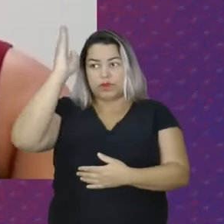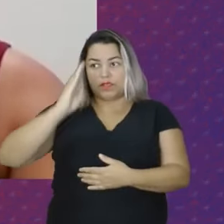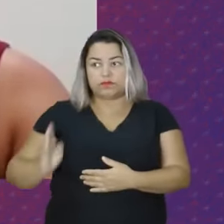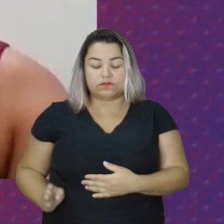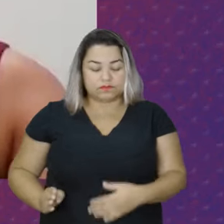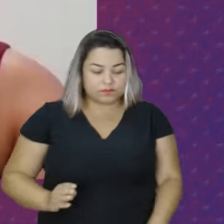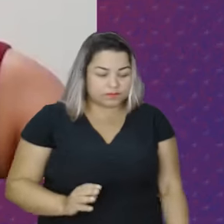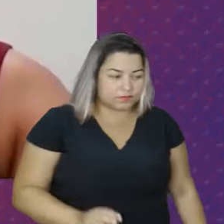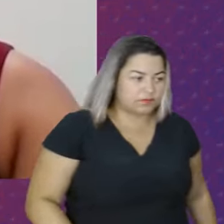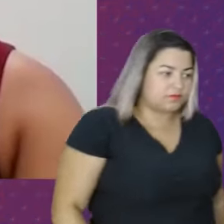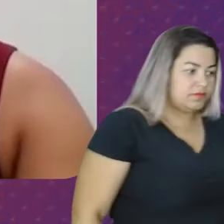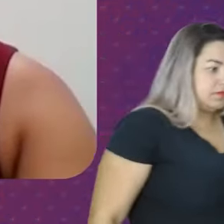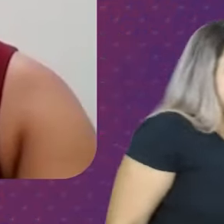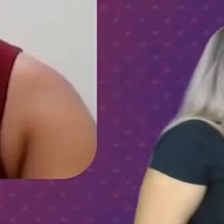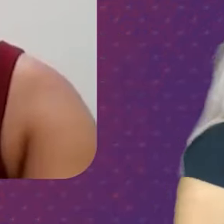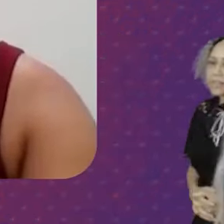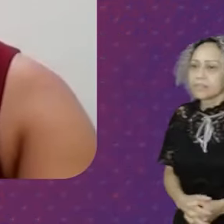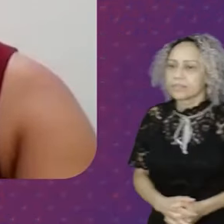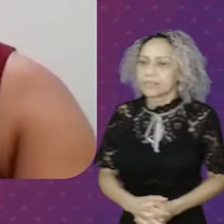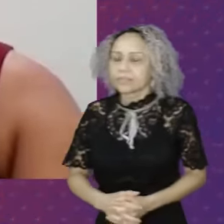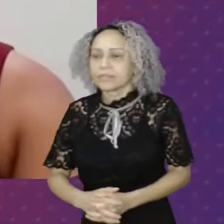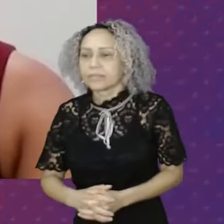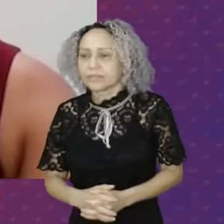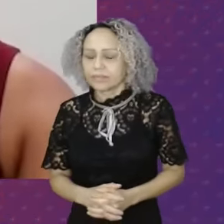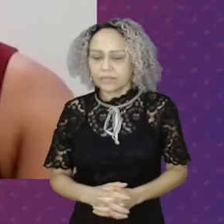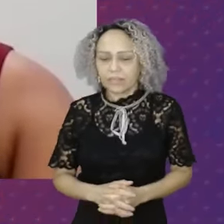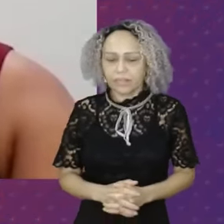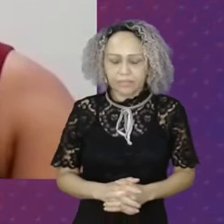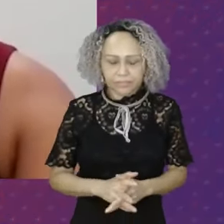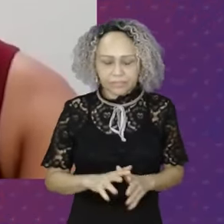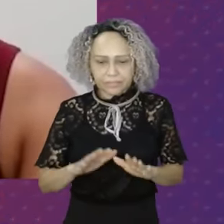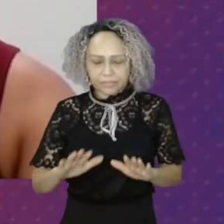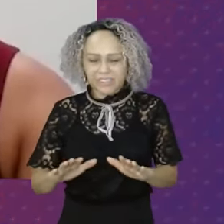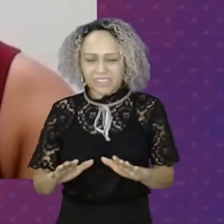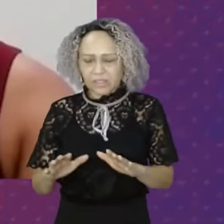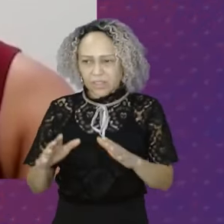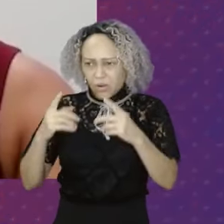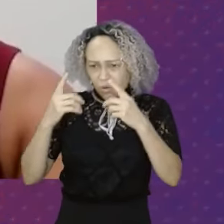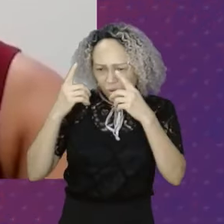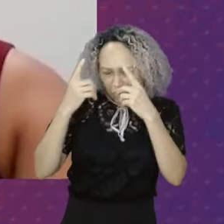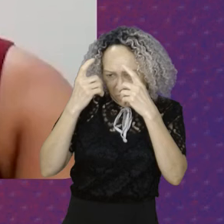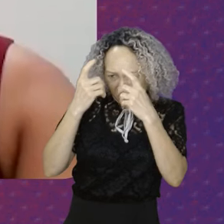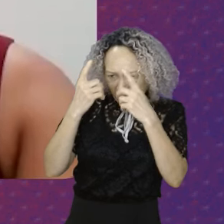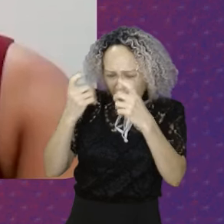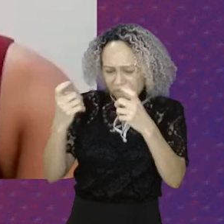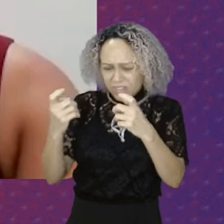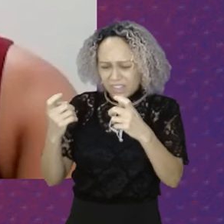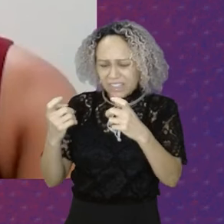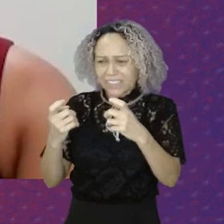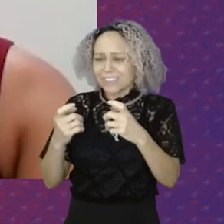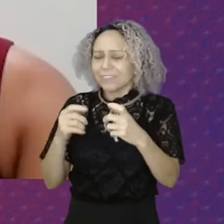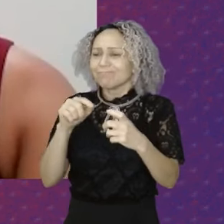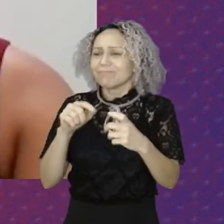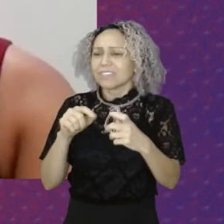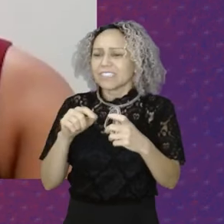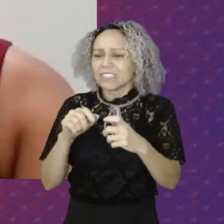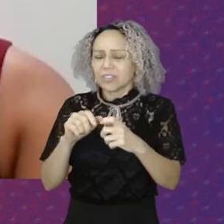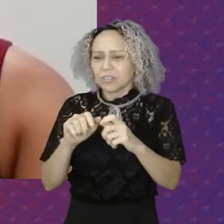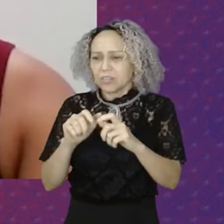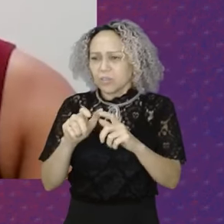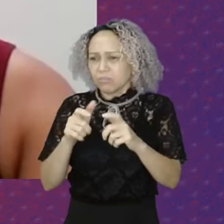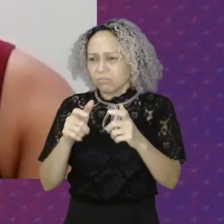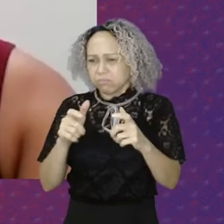anos seguintes Através de pesquisas do Foro Brasileiro de Segurança Pública O Atos da Violência, o Mapa da Violência Também foi se